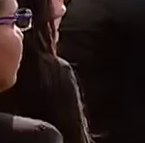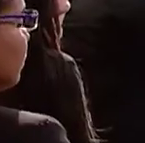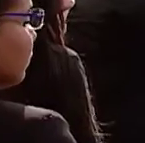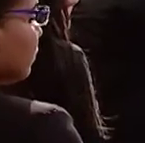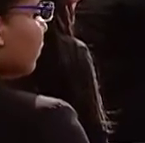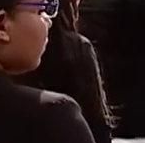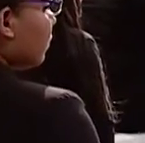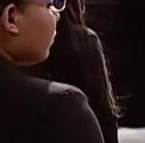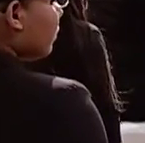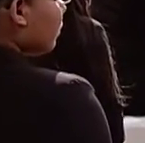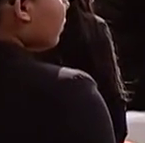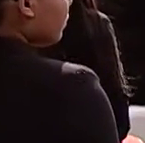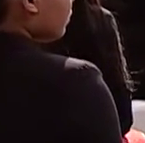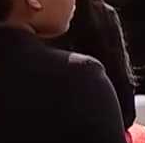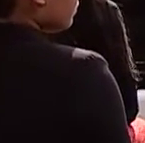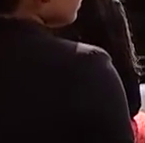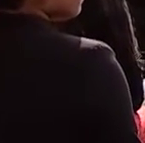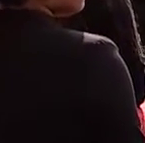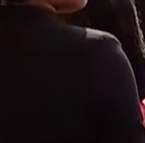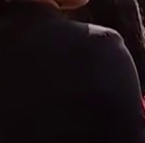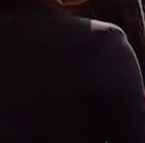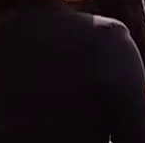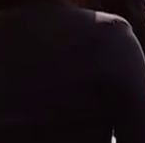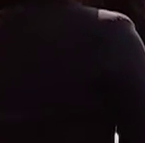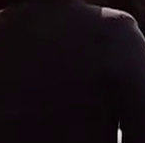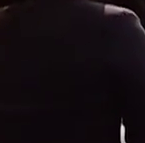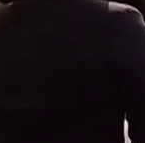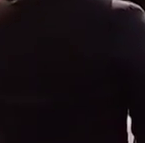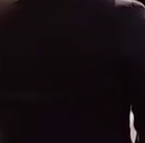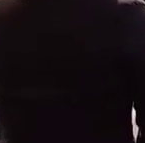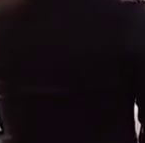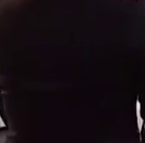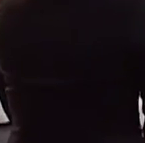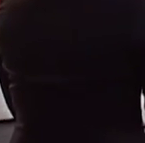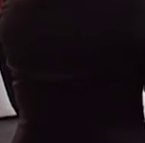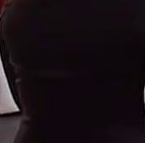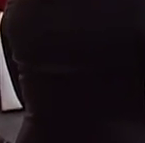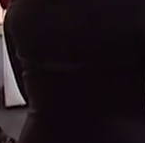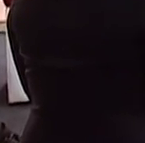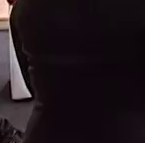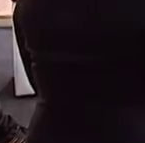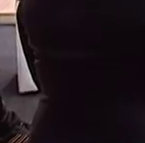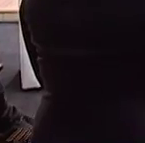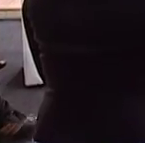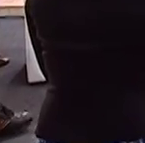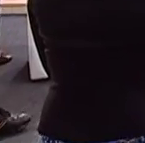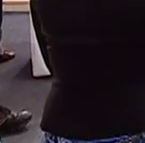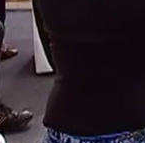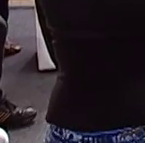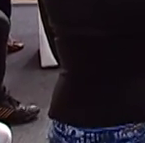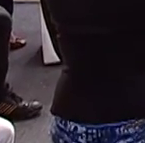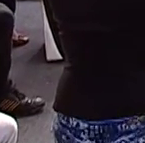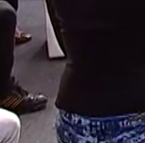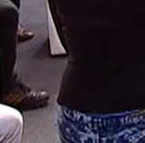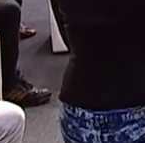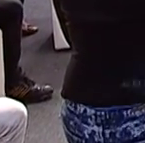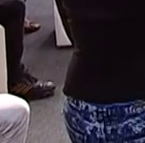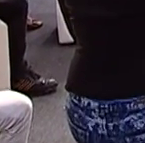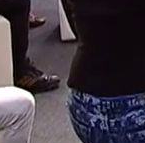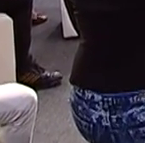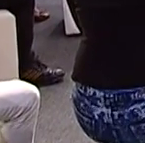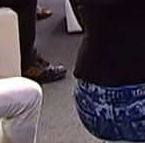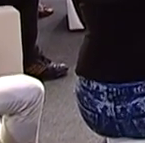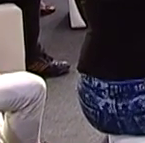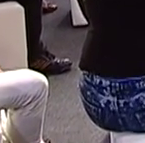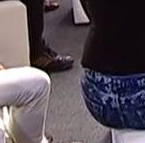candidatos de uma forma bem diferente e dinâmica. Aqui o eleitor é quem vai comandar esse debate. Nós estamos ao vivo também no Facebook, no endereço